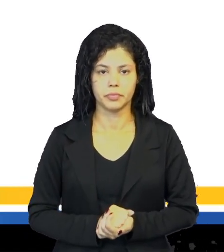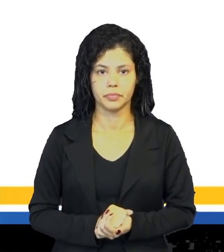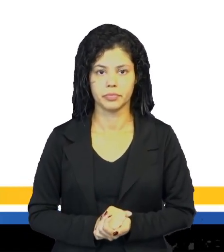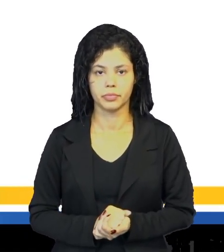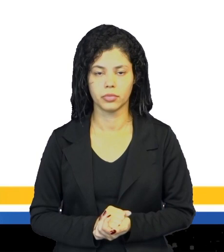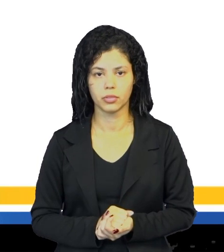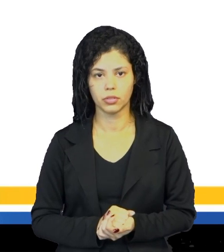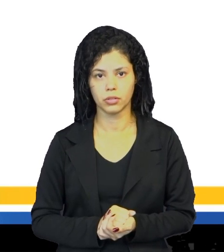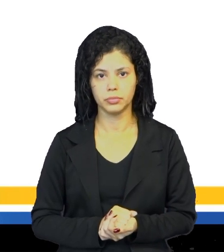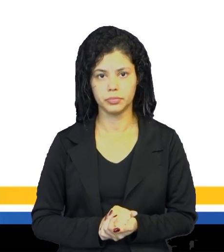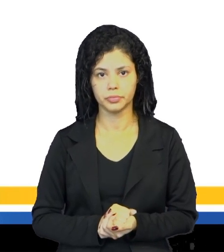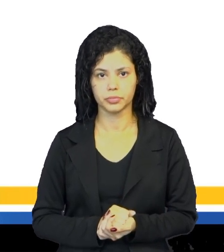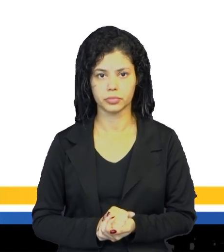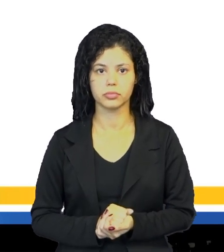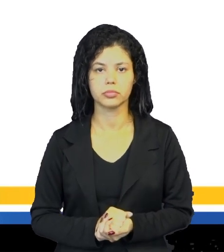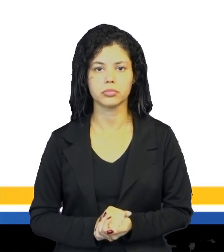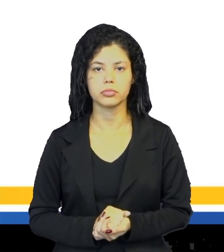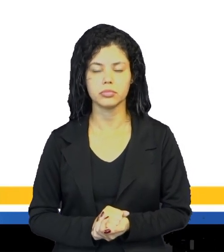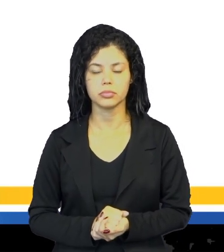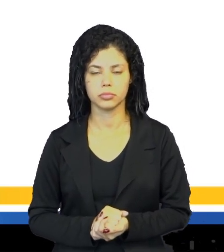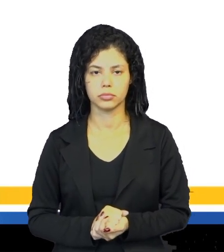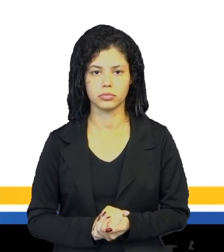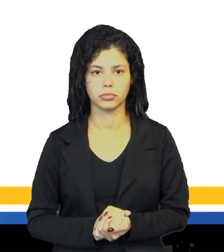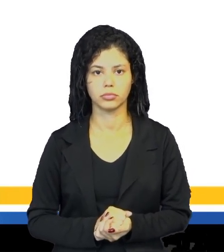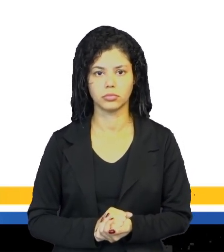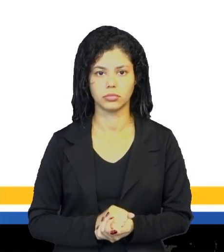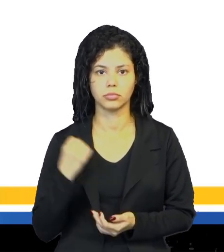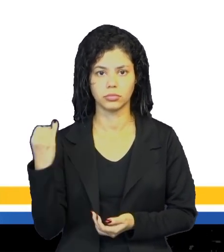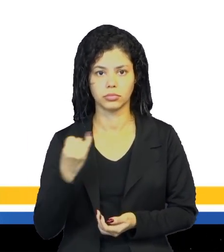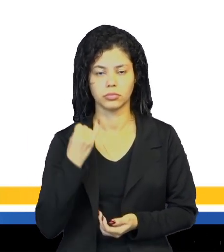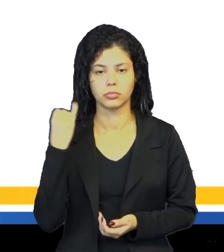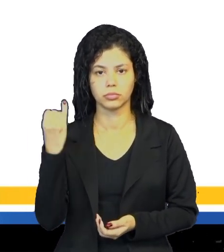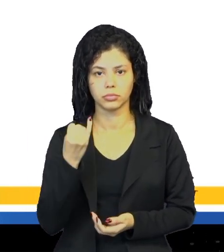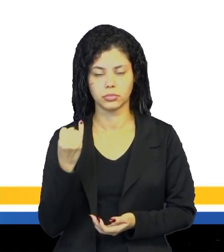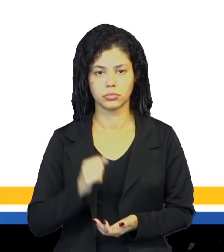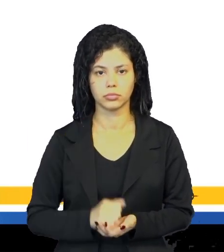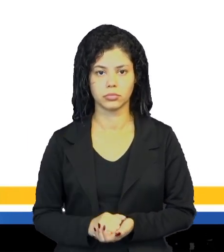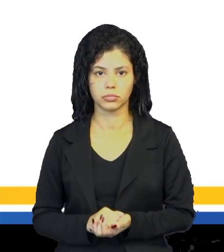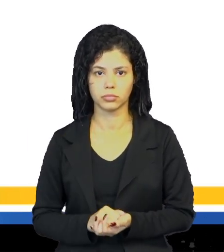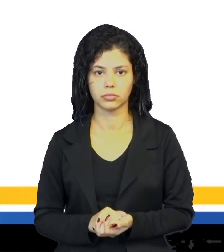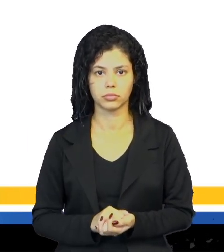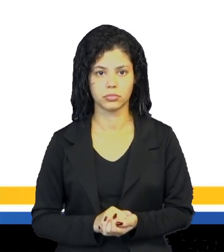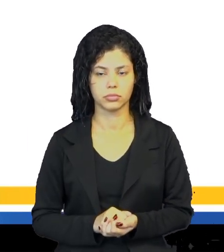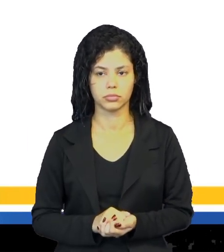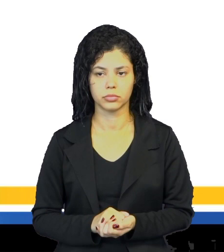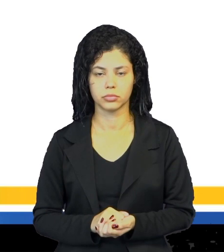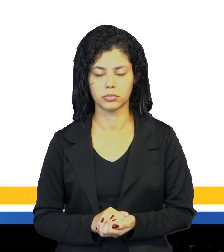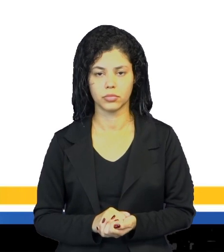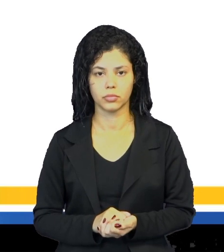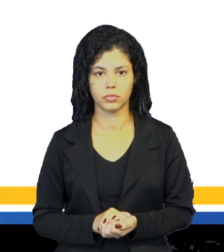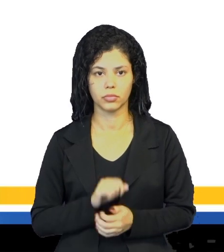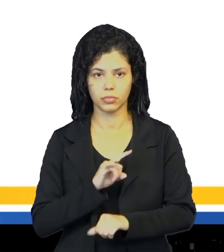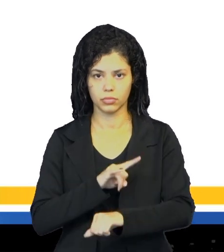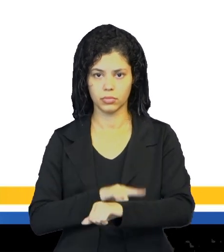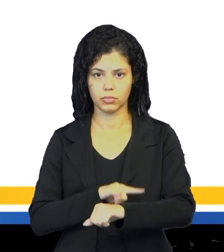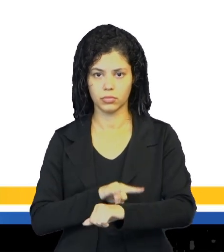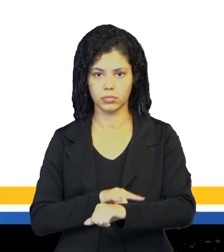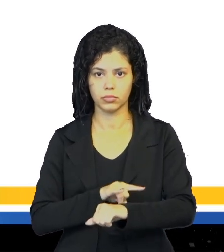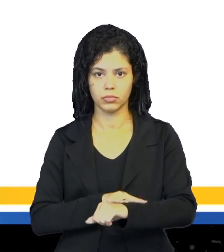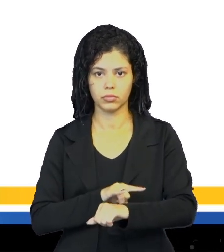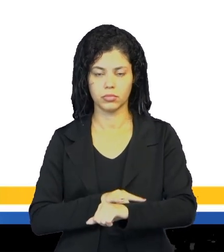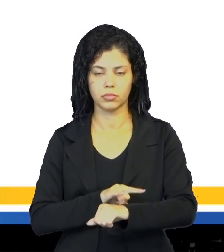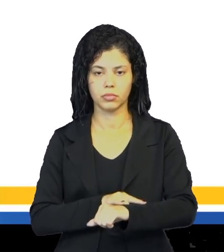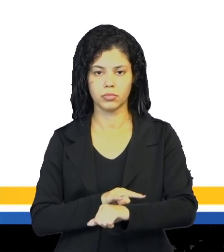Nós outros também temos, na parte mais importante, aquele banho na ceia também conhecido, né, que é o banheiro,